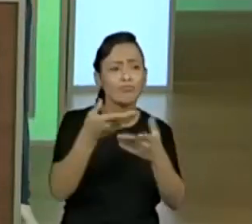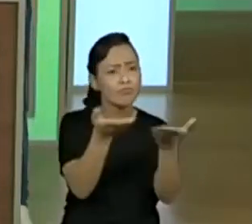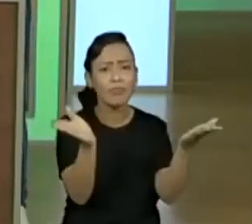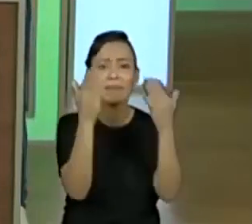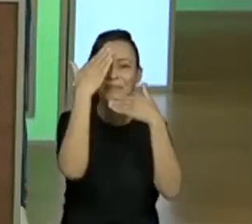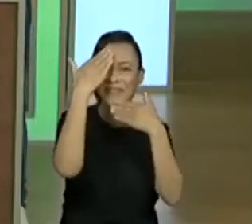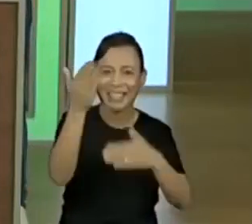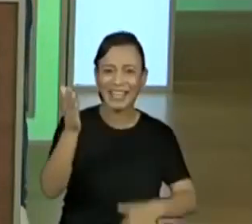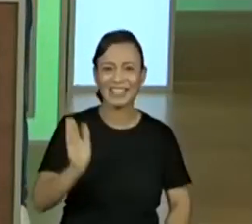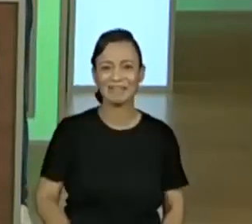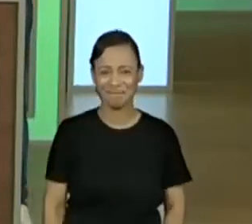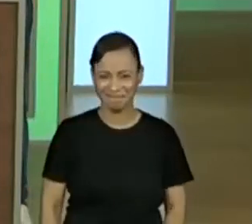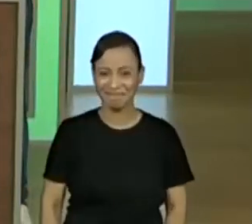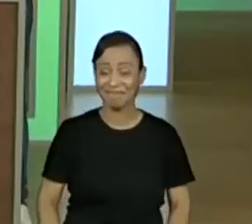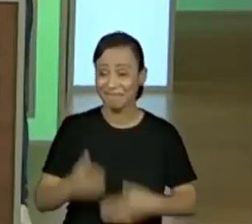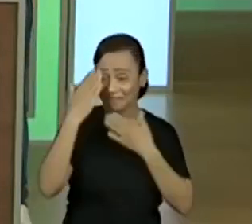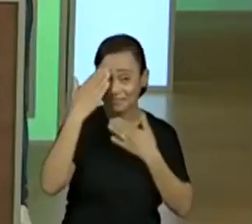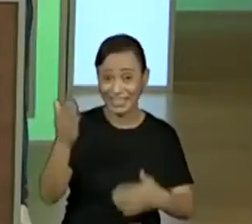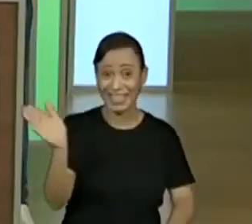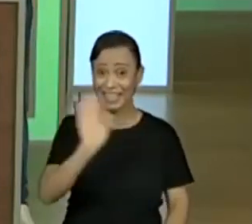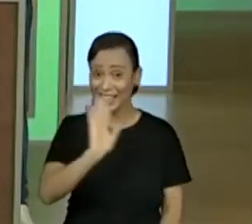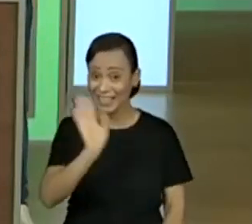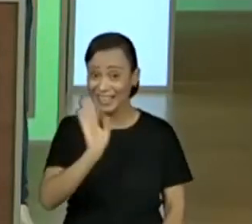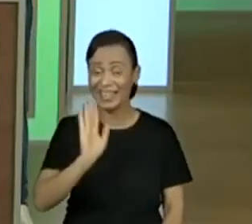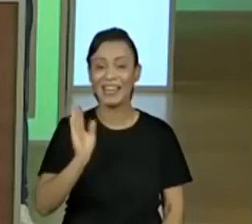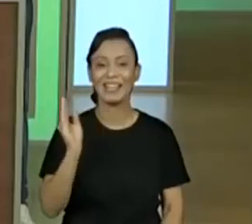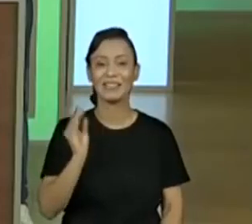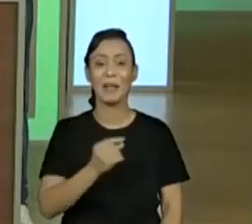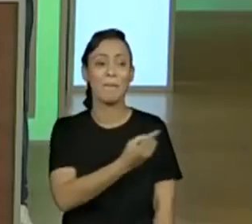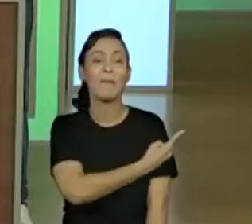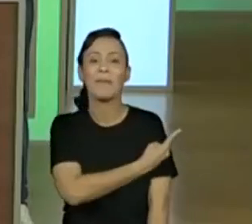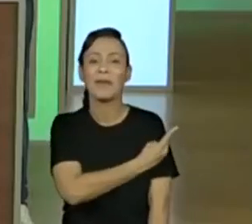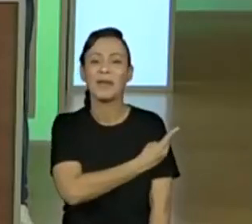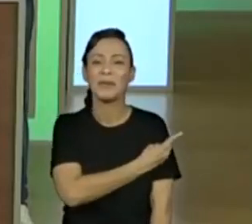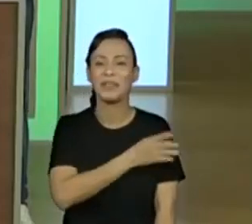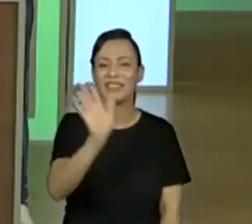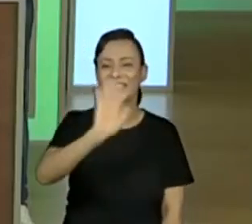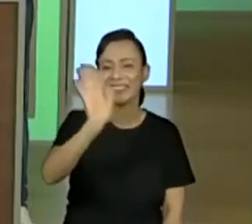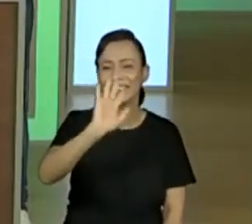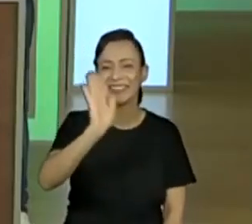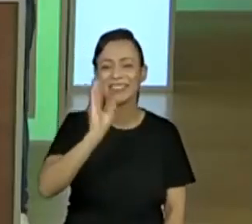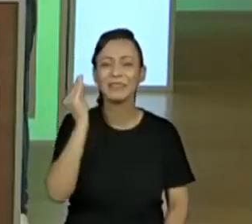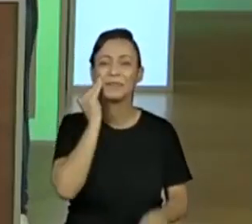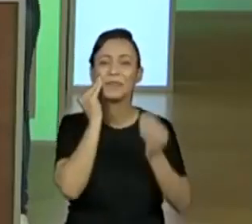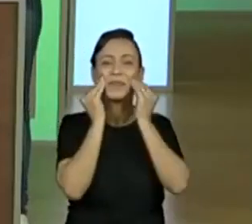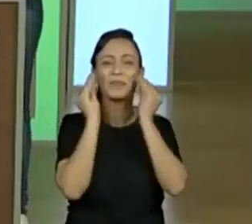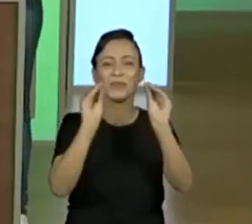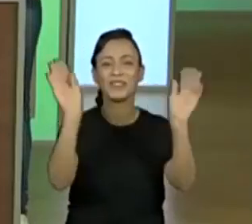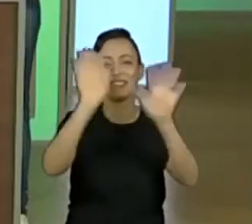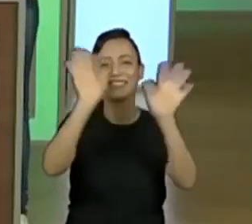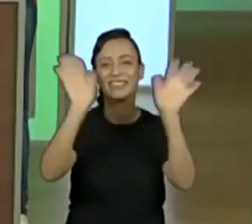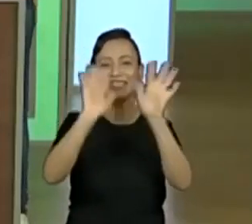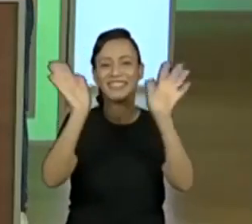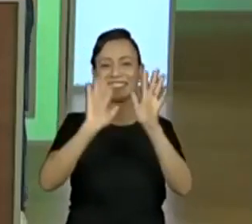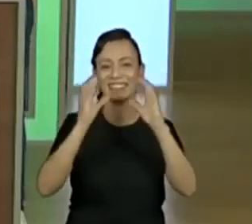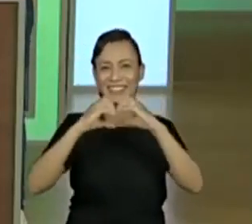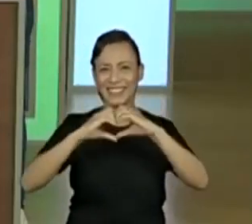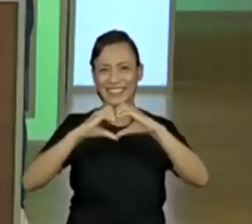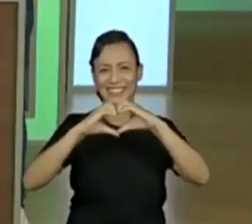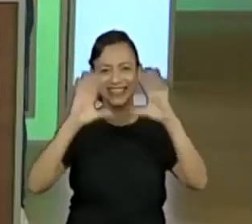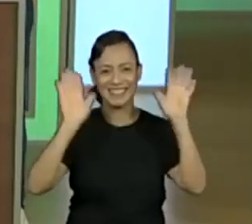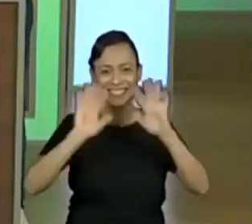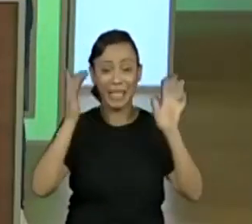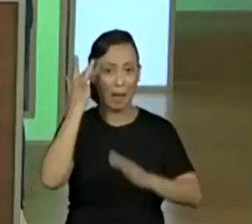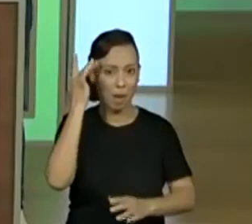muito, muito obrigada. Obrigadão. Segundo ano. Primeiro ano. Primeiro. Opa, desculpa. Tchau, tchau. Até amanhã.